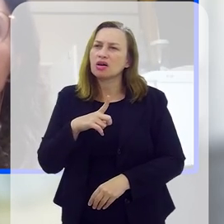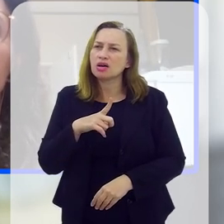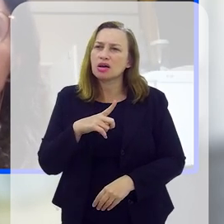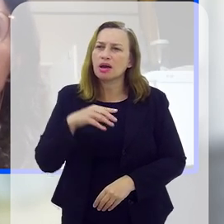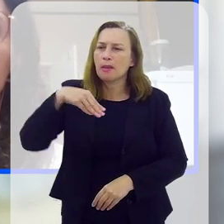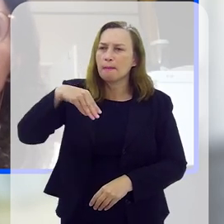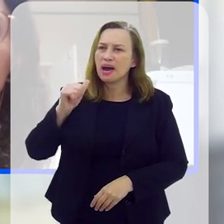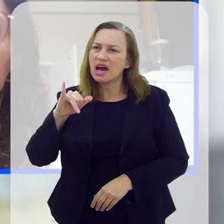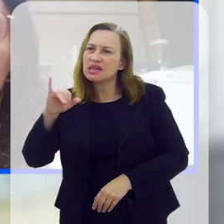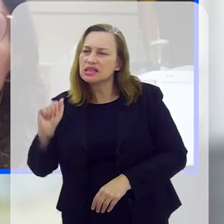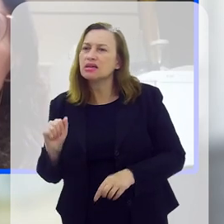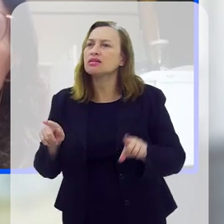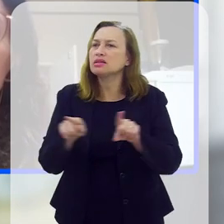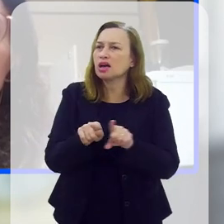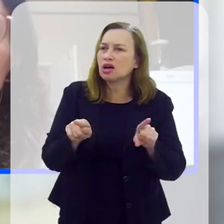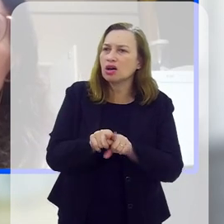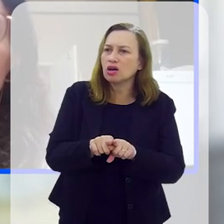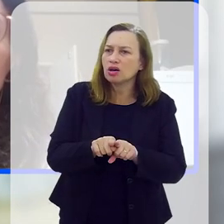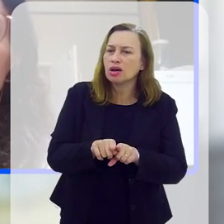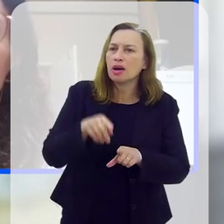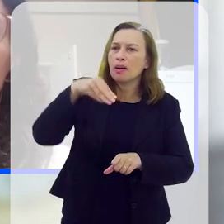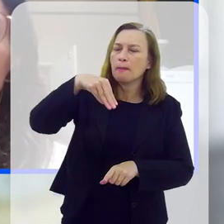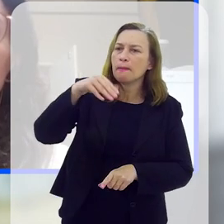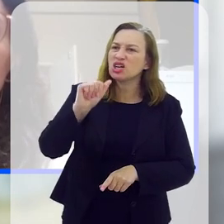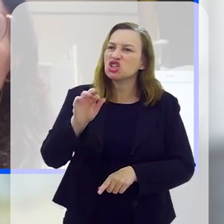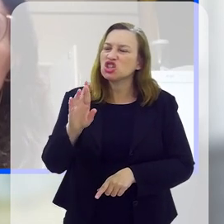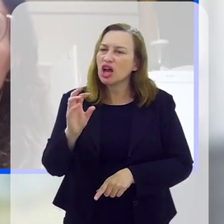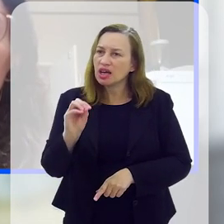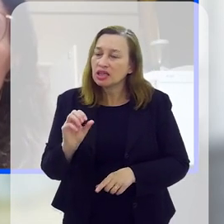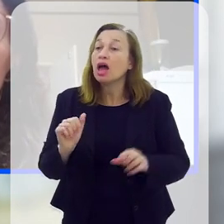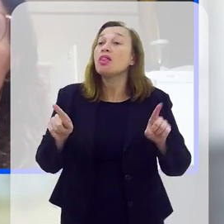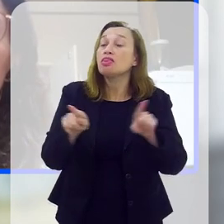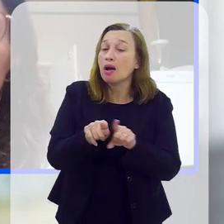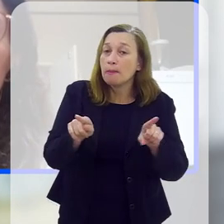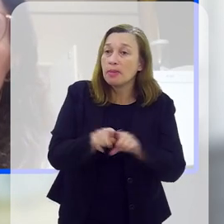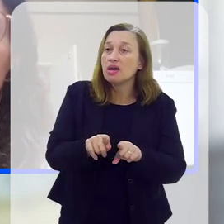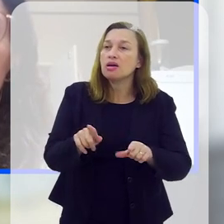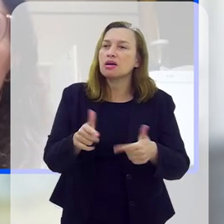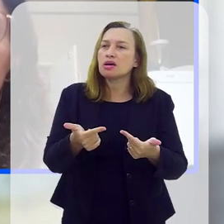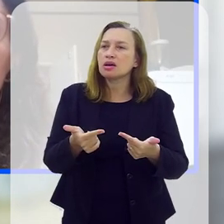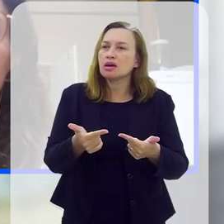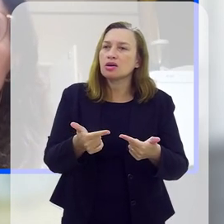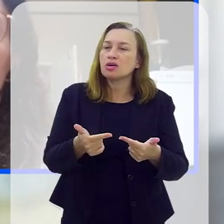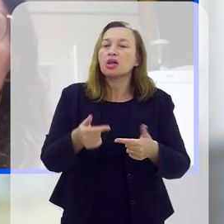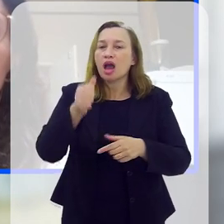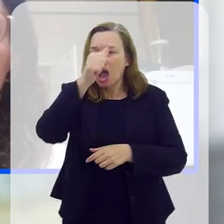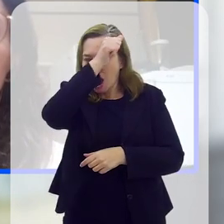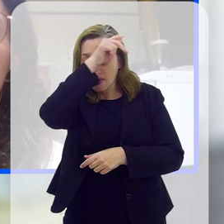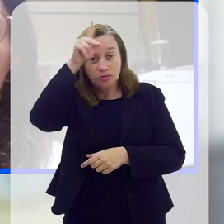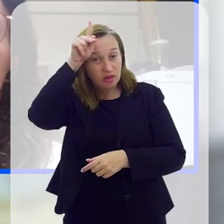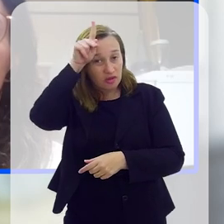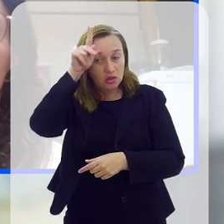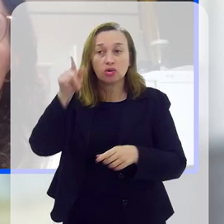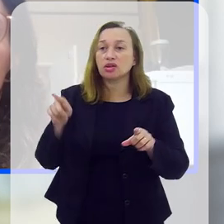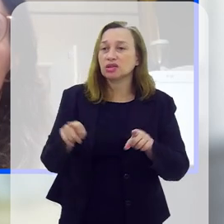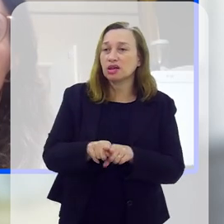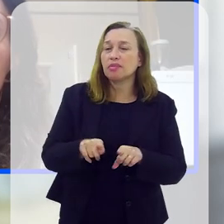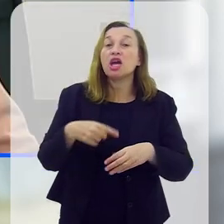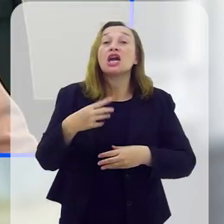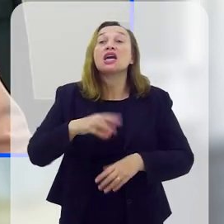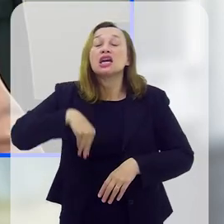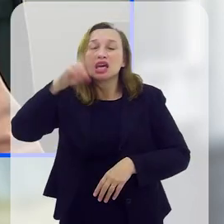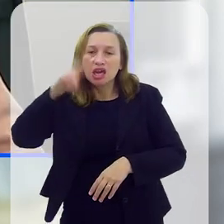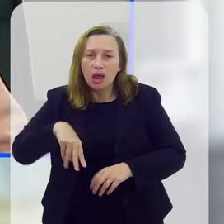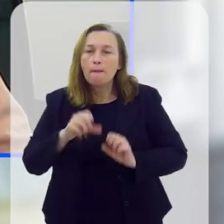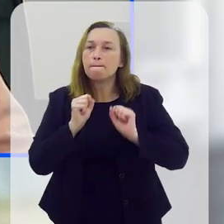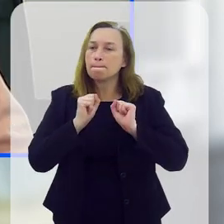gente tem o Cian Marcialira e também o Cian Baixada, mas nós também temos as atuações das prefeituras,